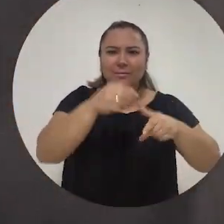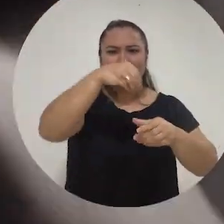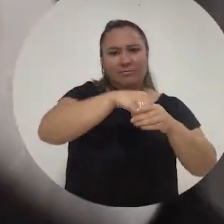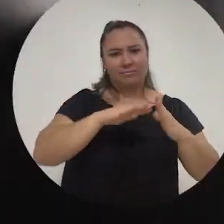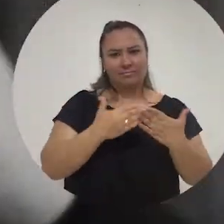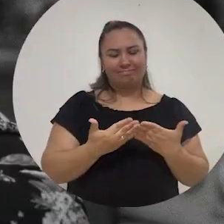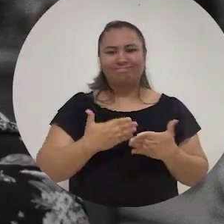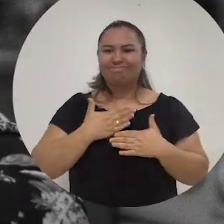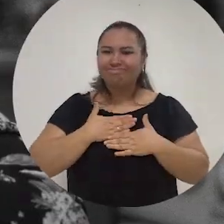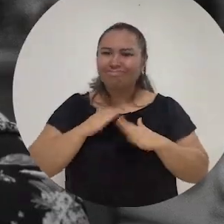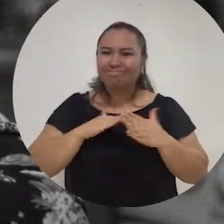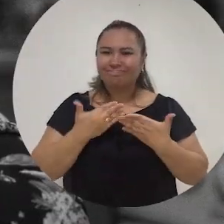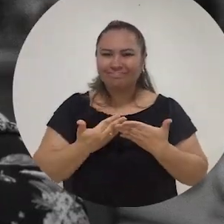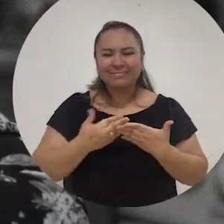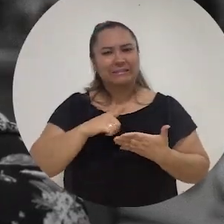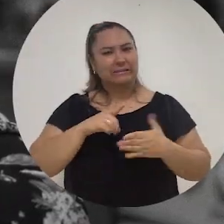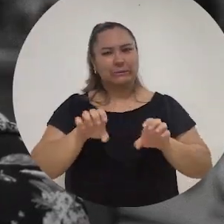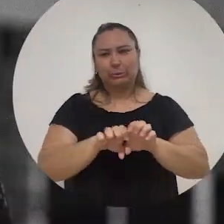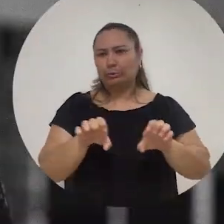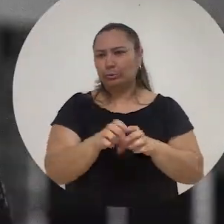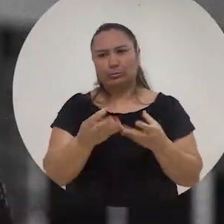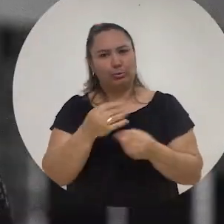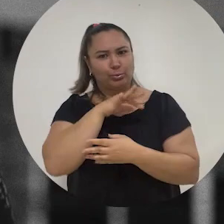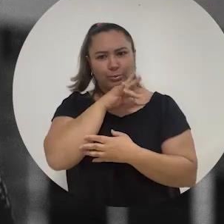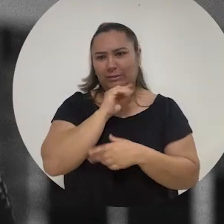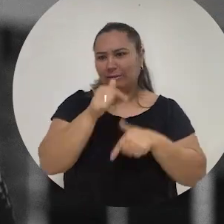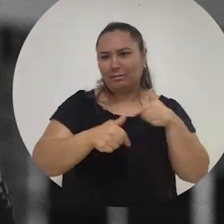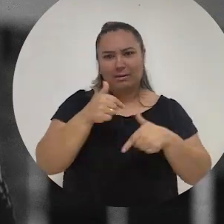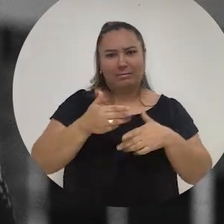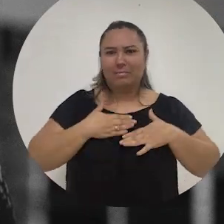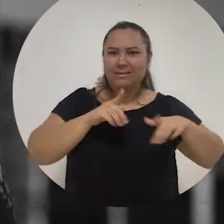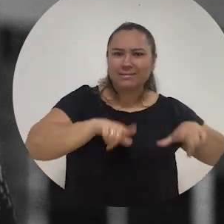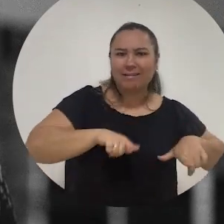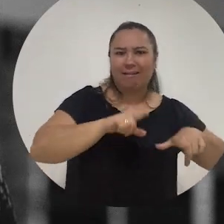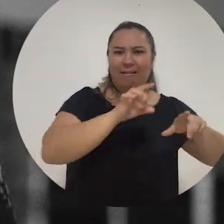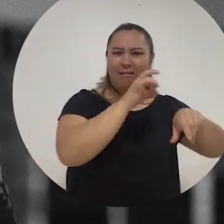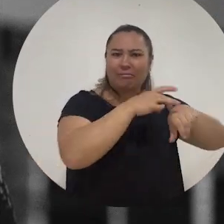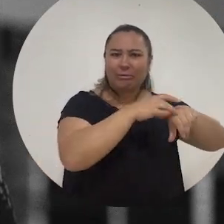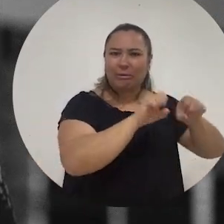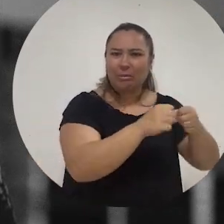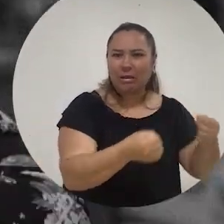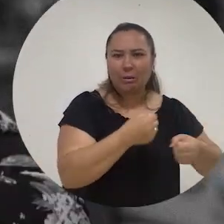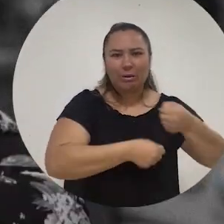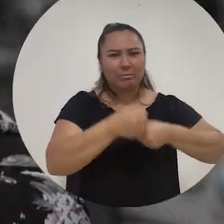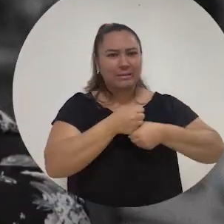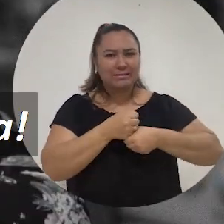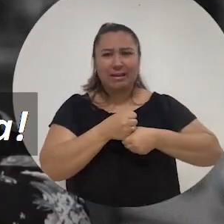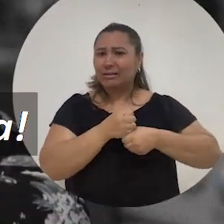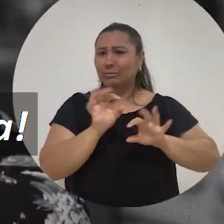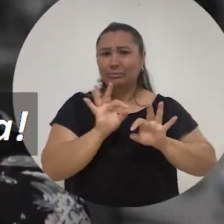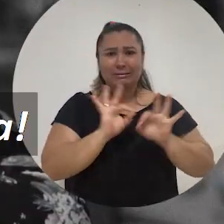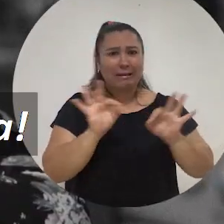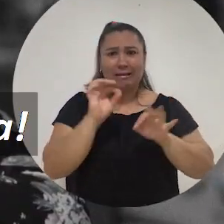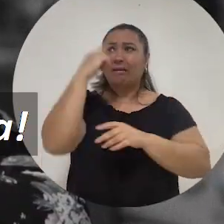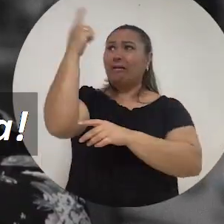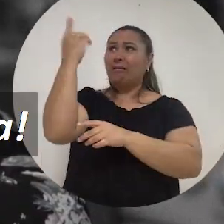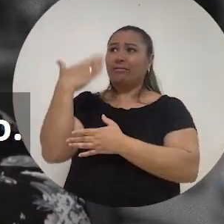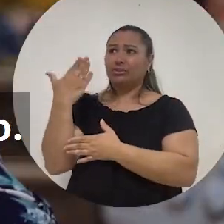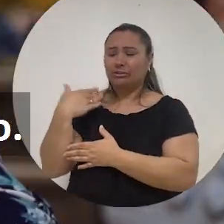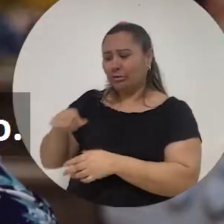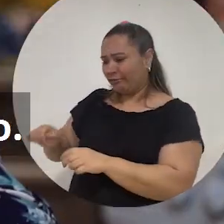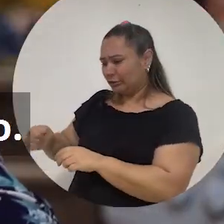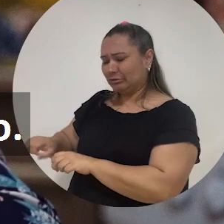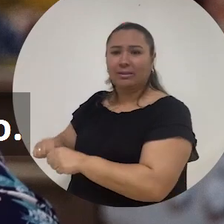A minha escola é uma escola que tem uma incestura bem ruim pra trabalhar. A minha sala tem o vidro quebrado. Ano passado eu passei o ano em 3 sem ventilador. A fechadura da minha sala tá